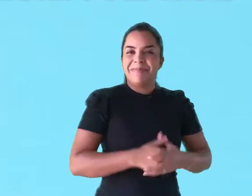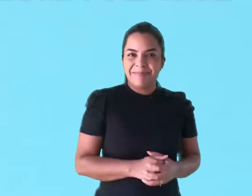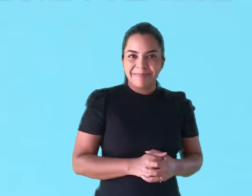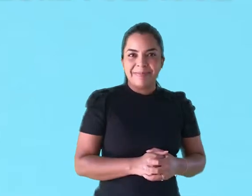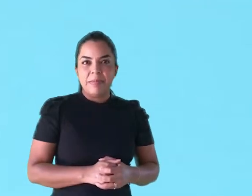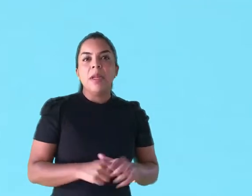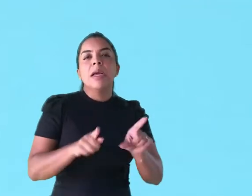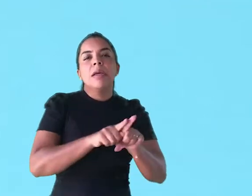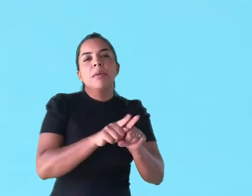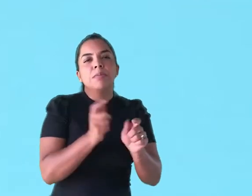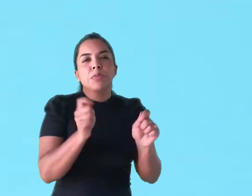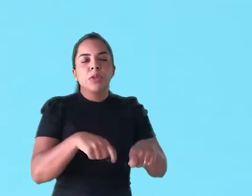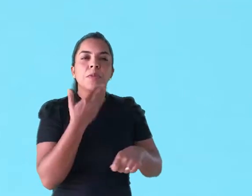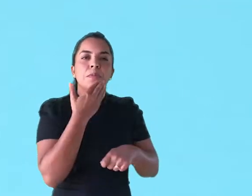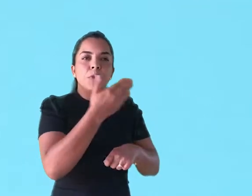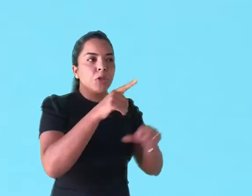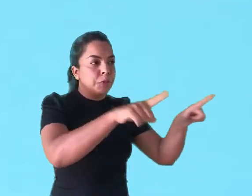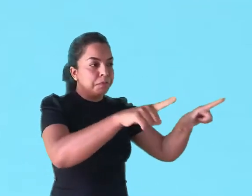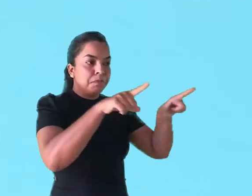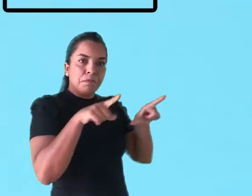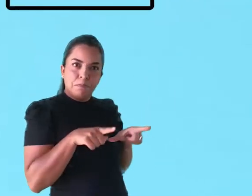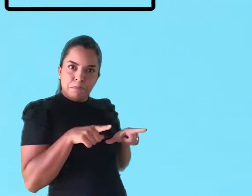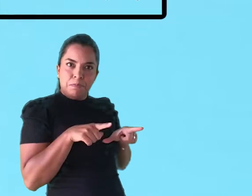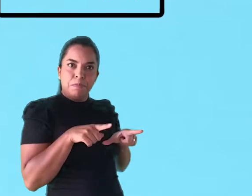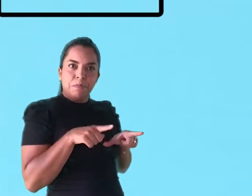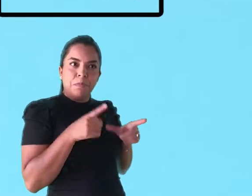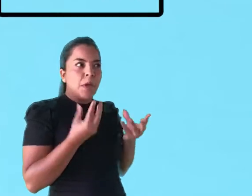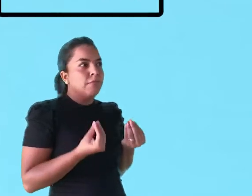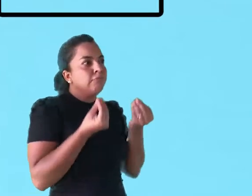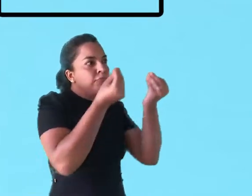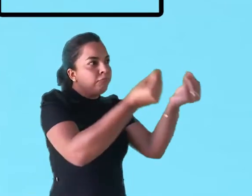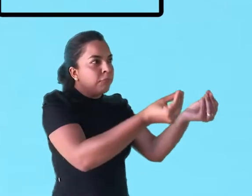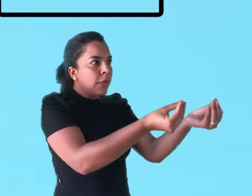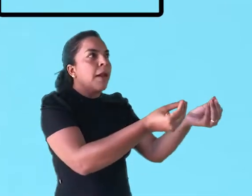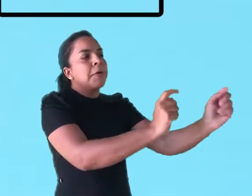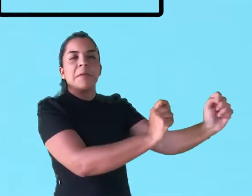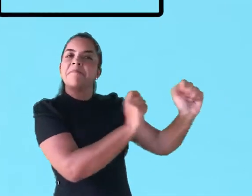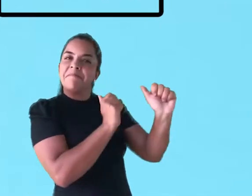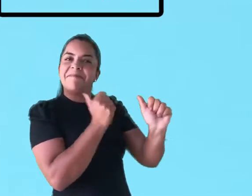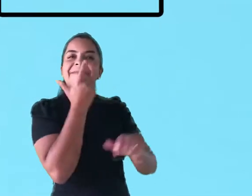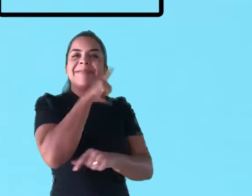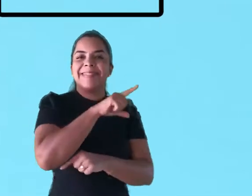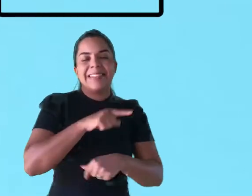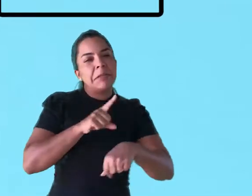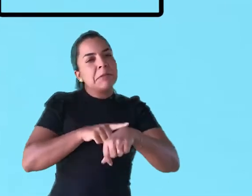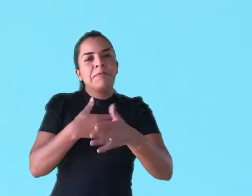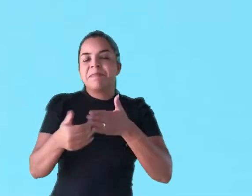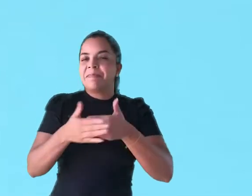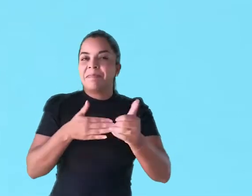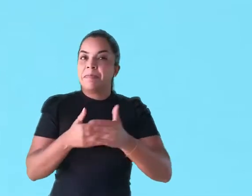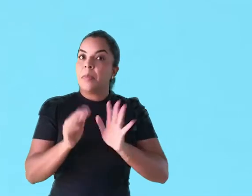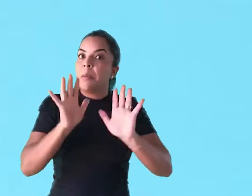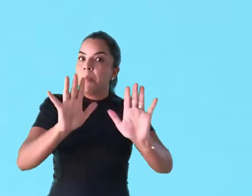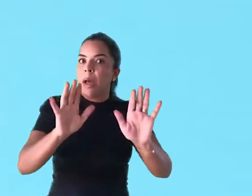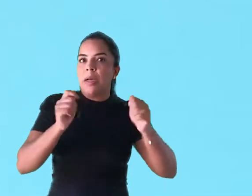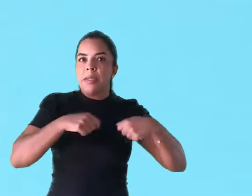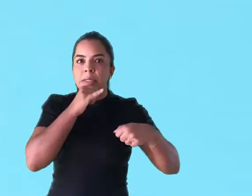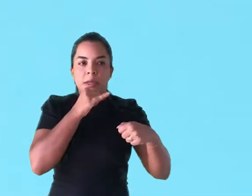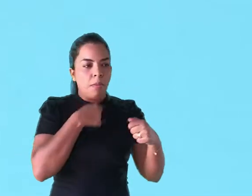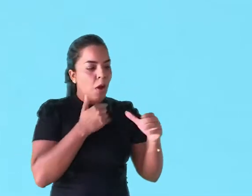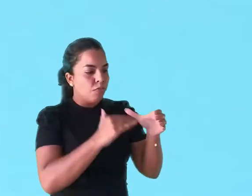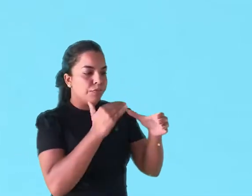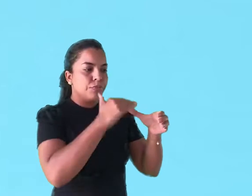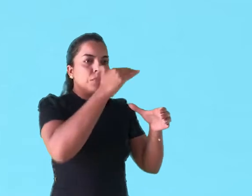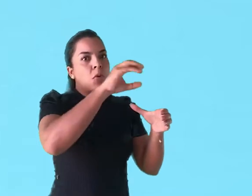mesma classe. E a retribuição por titulação pode ser solicitada a qualquer tempo. Mas, para promover ou